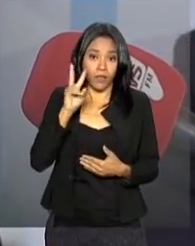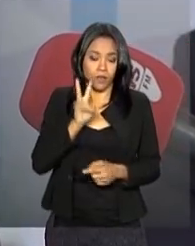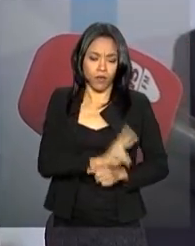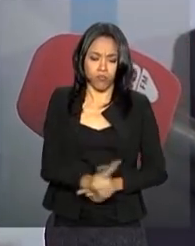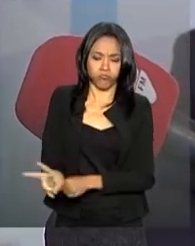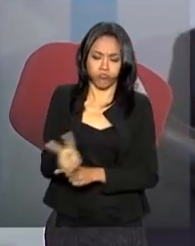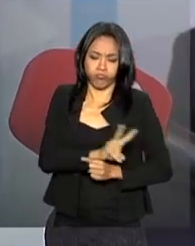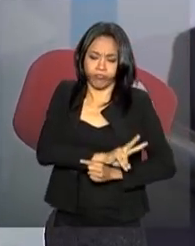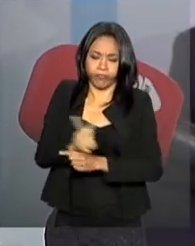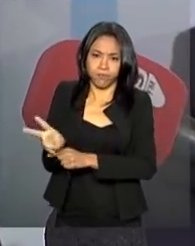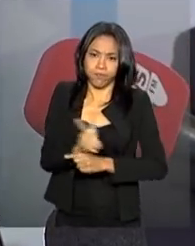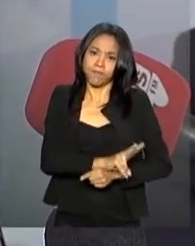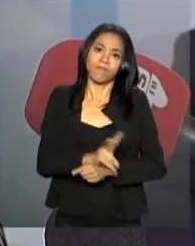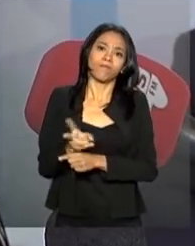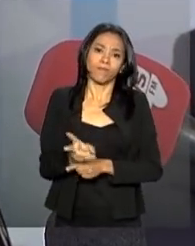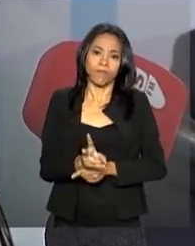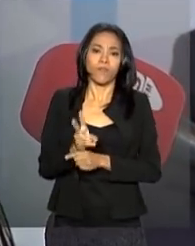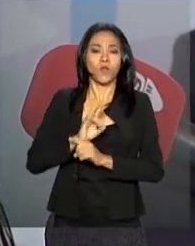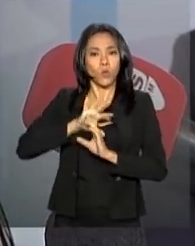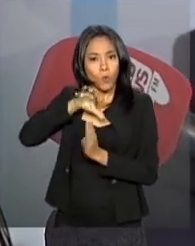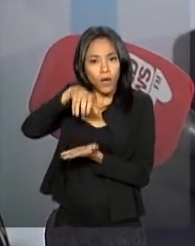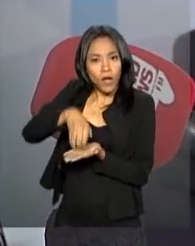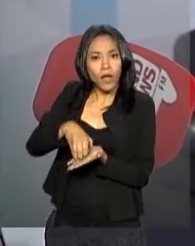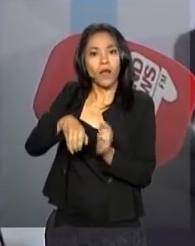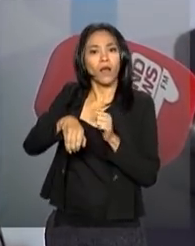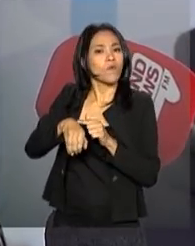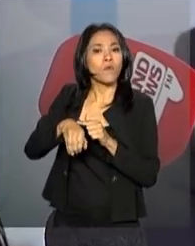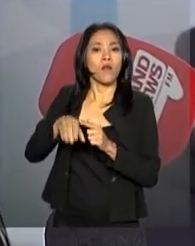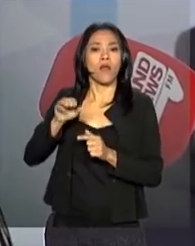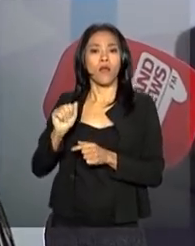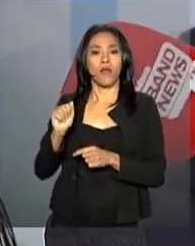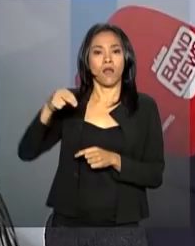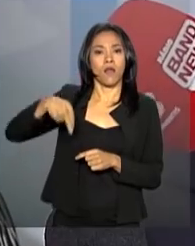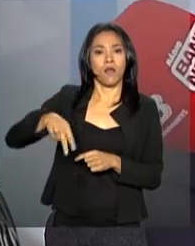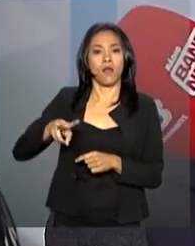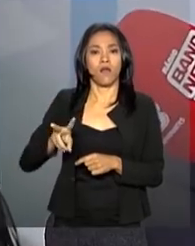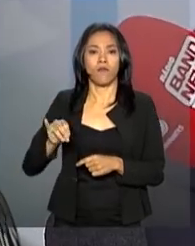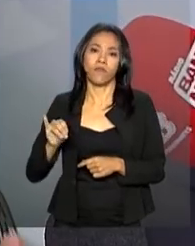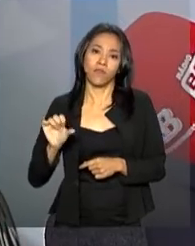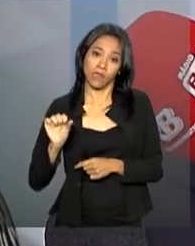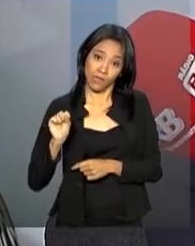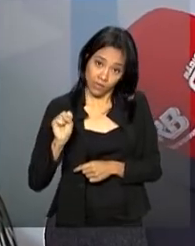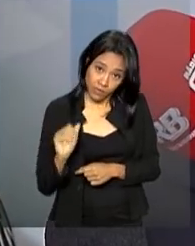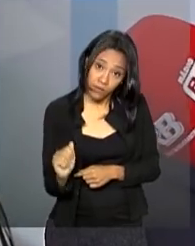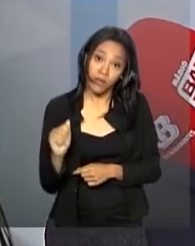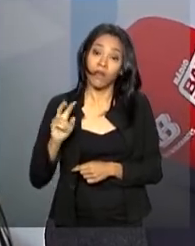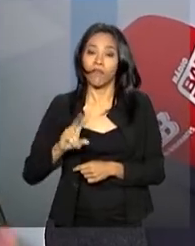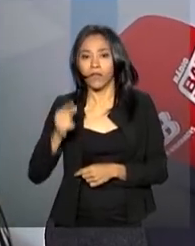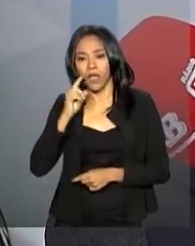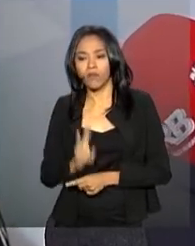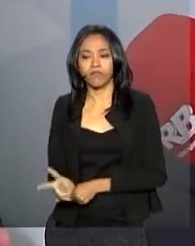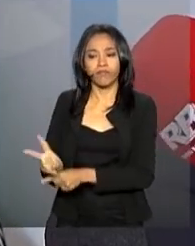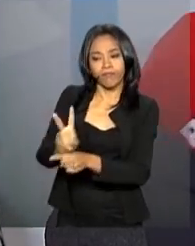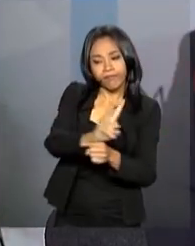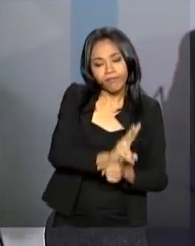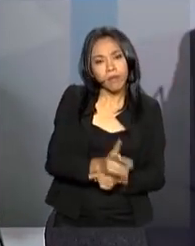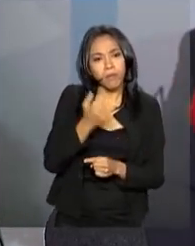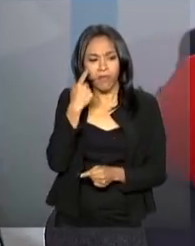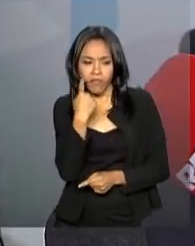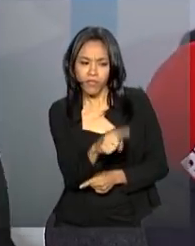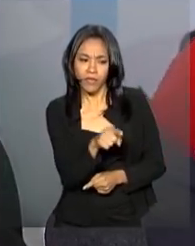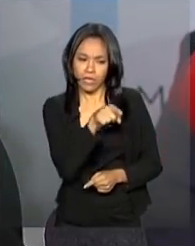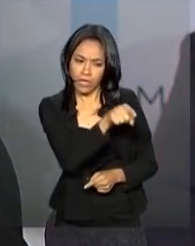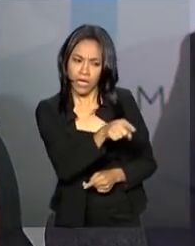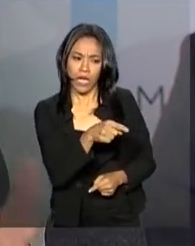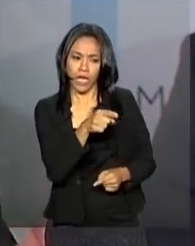Ministério da Saúde e a Anvisa. E aí, nesse primeiro levantamento, identifica-se aqueles produtos que